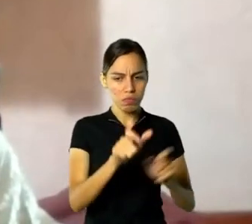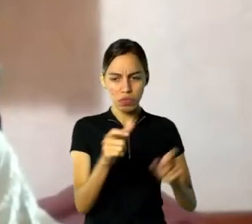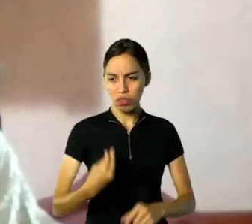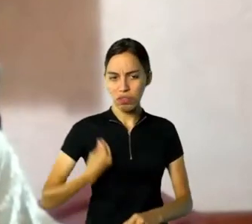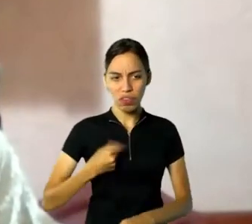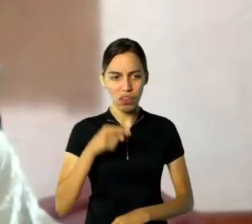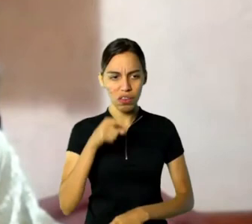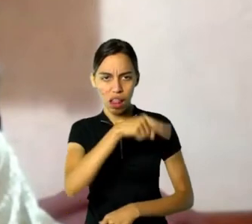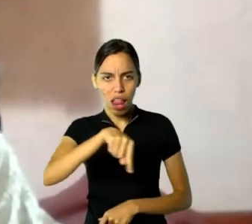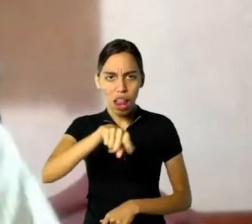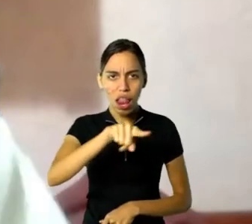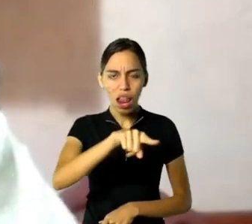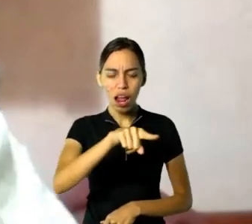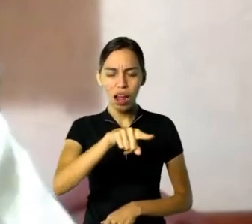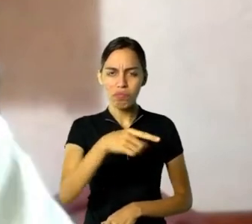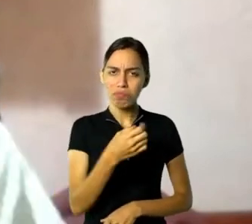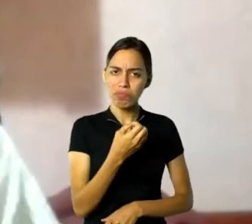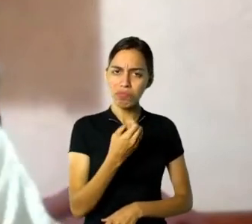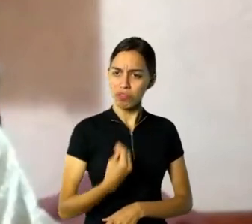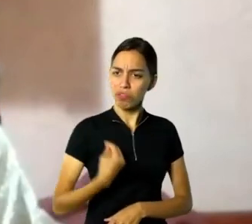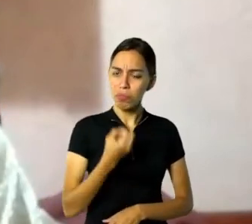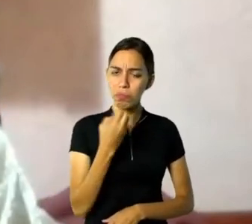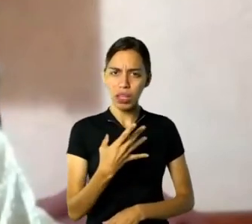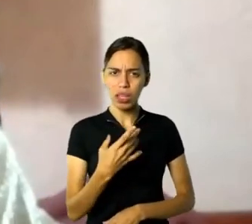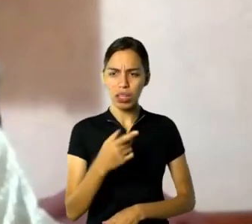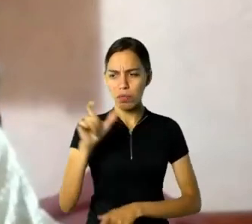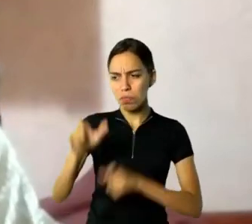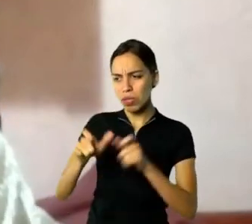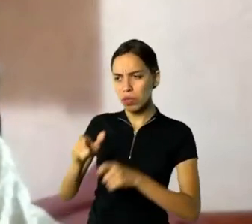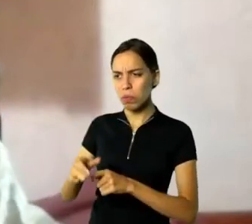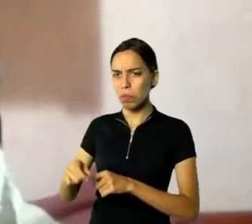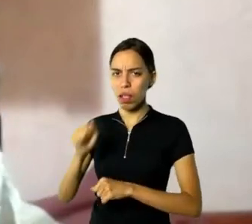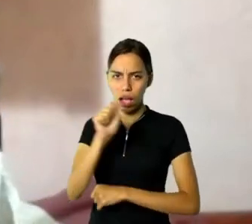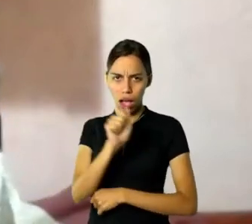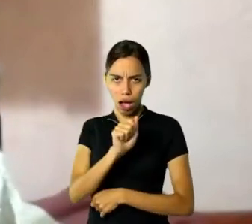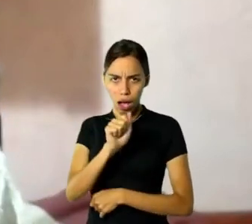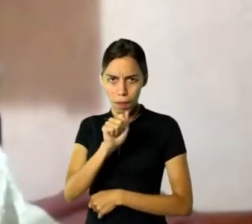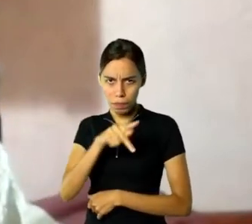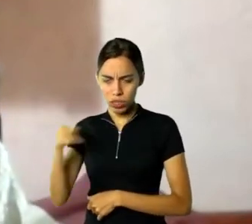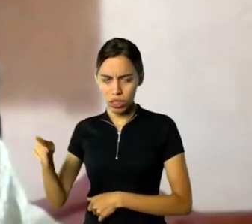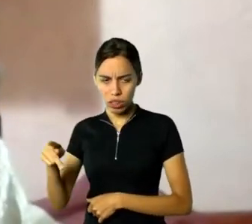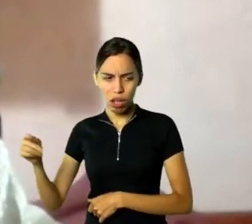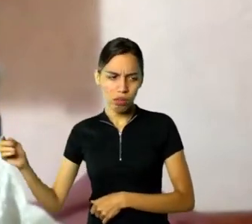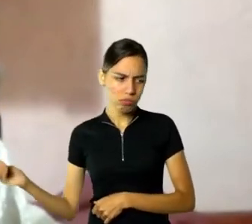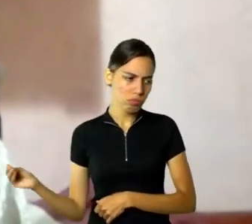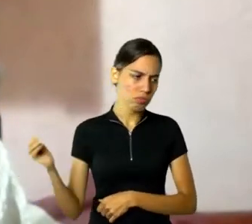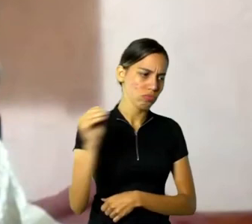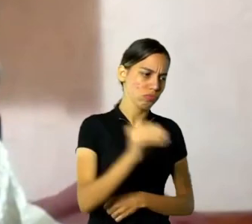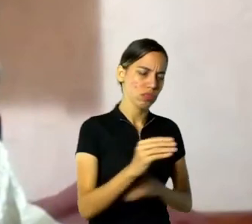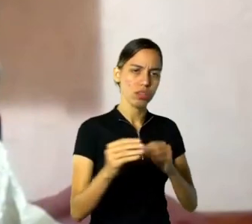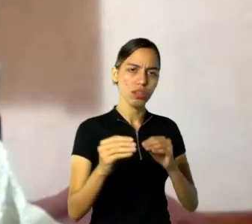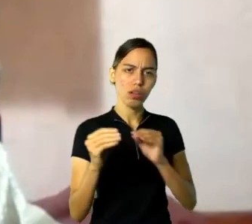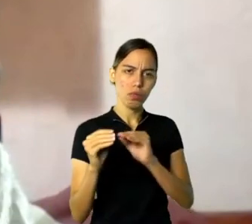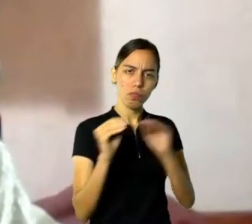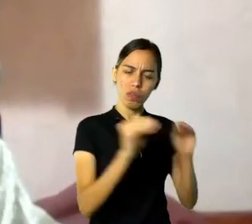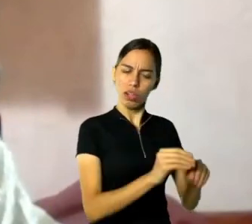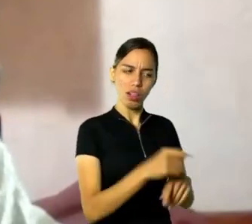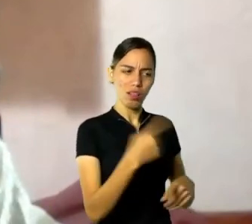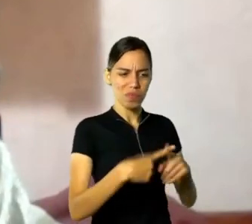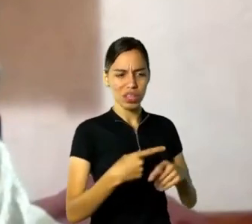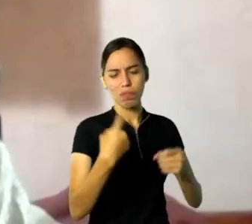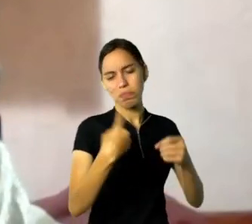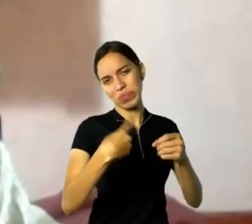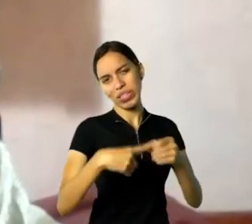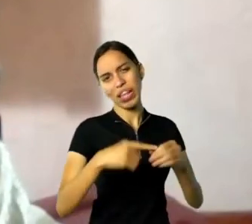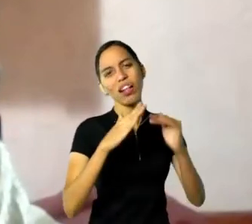muito boa, assim, né? Muitas pessoas aposentadas vão morar lá, que é um lugar super tranquilo, assim. Mas eu até, nos